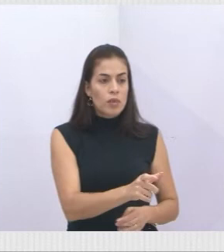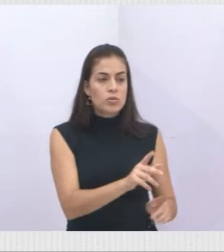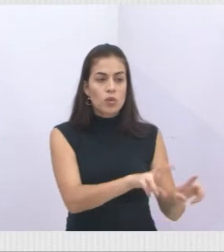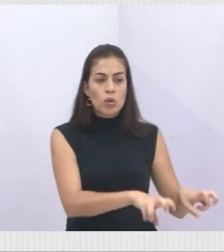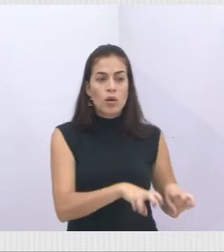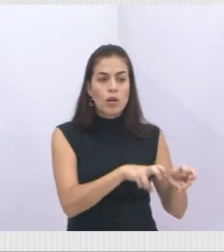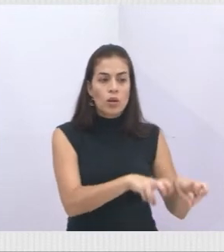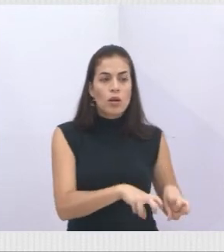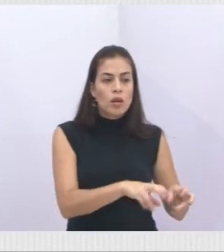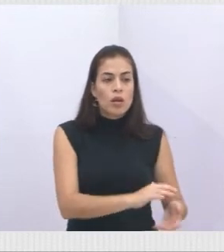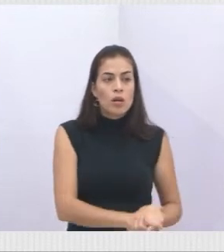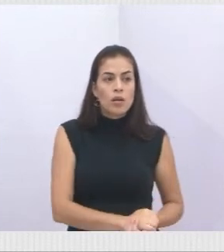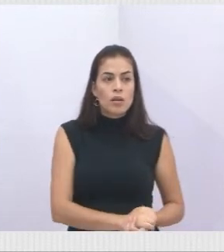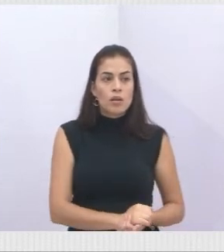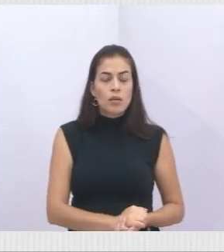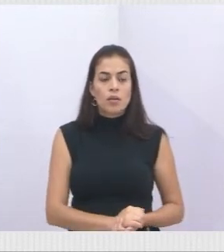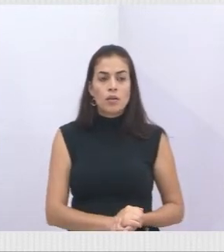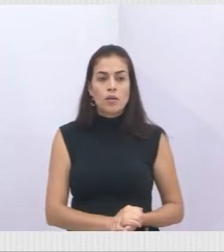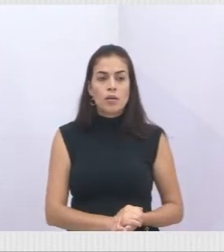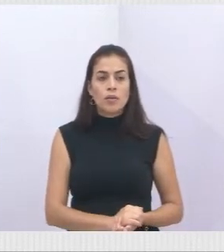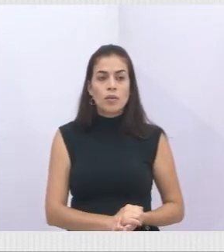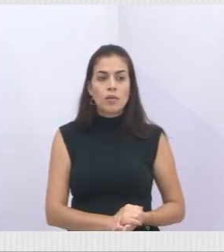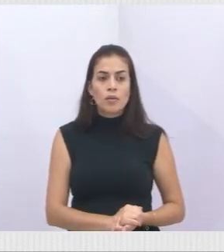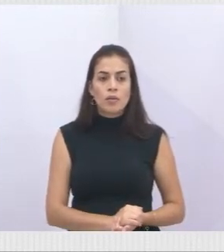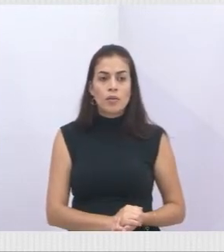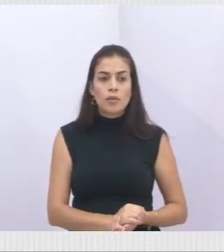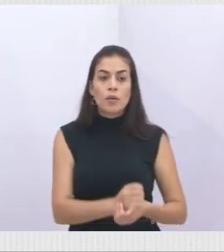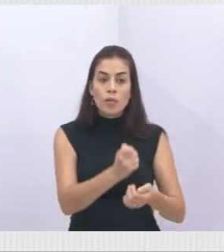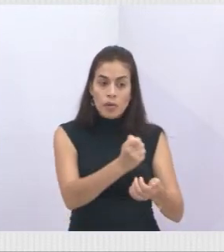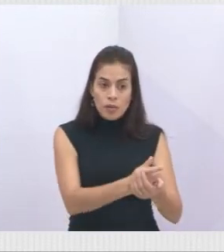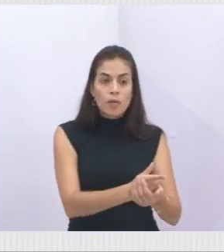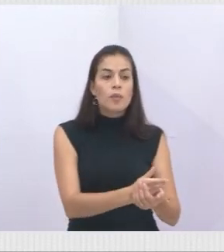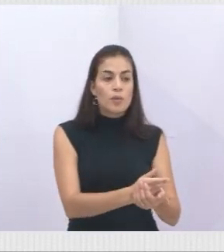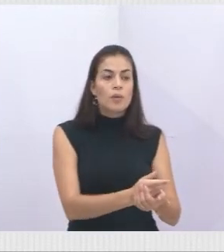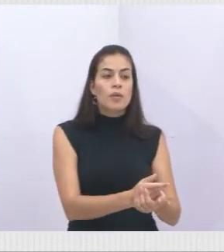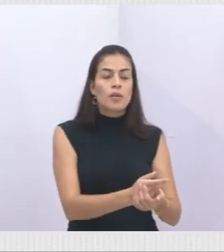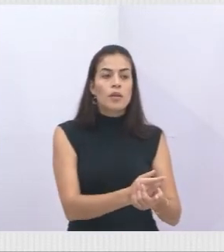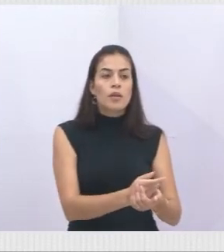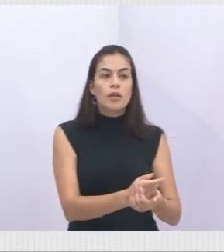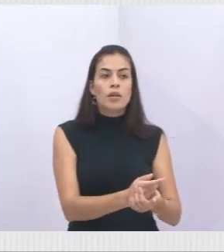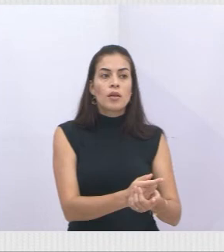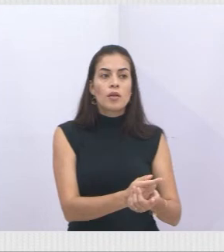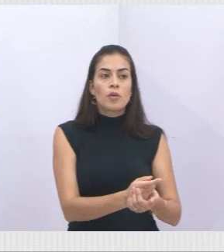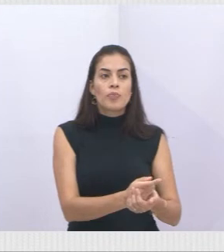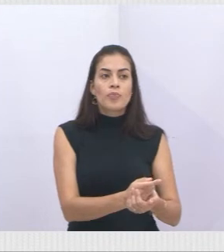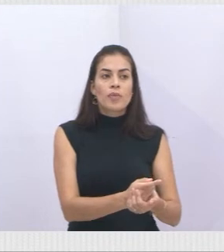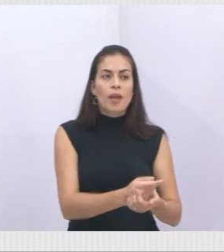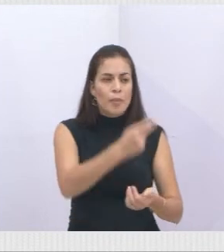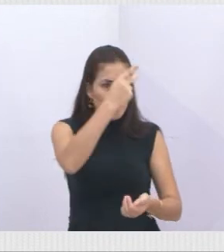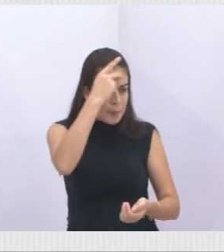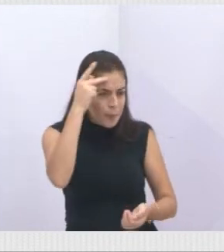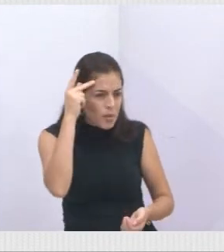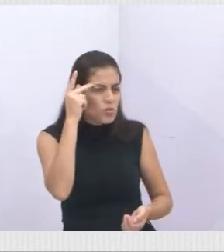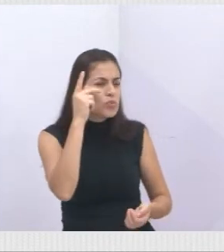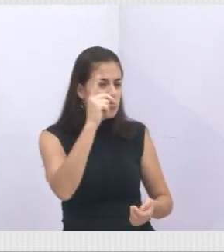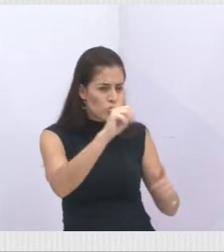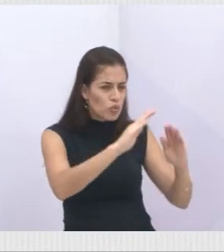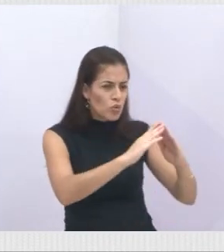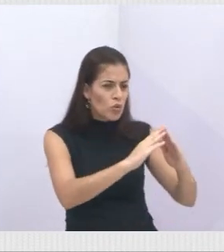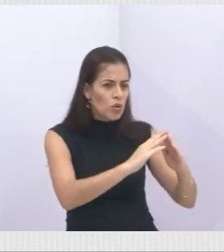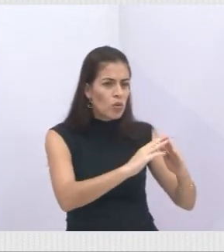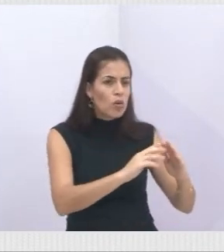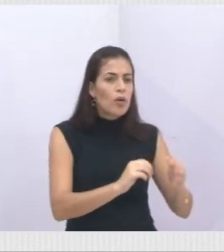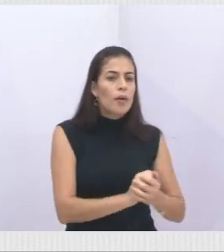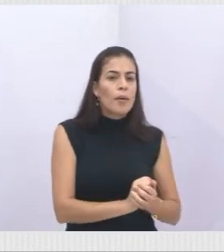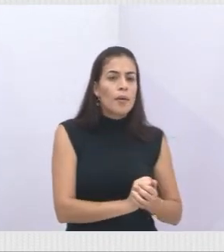Ambientais, levando a proposta de remunerar o proprietário rural pelo bem de uso comum que ele